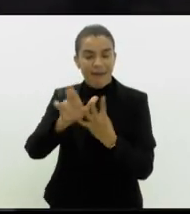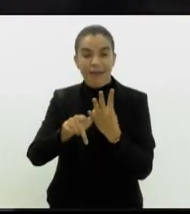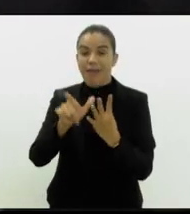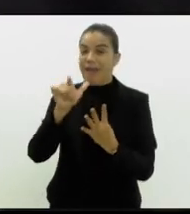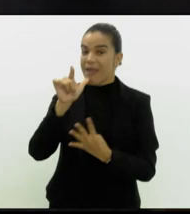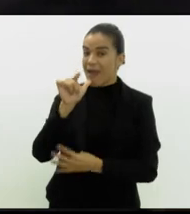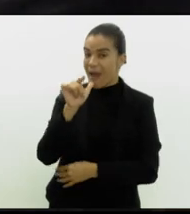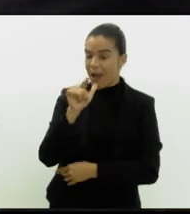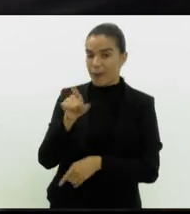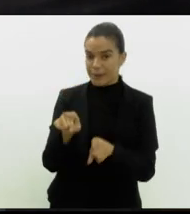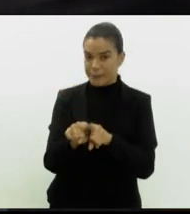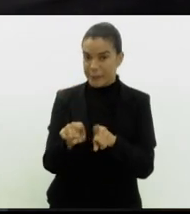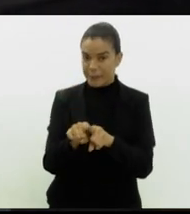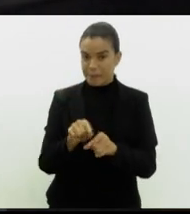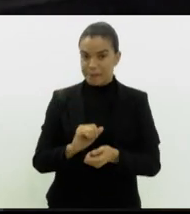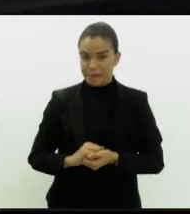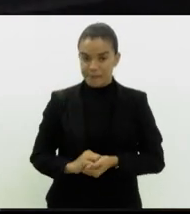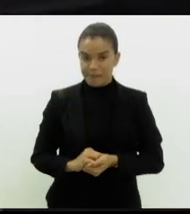minerais.